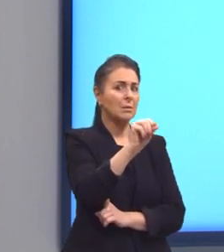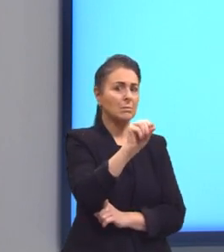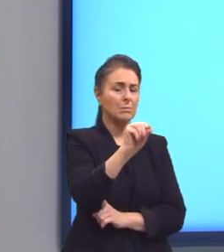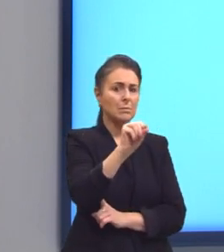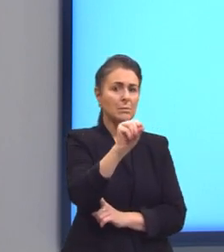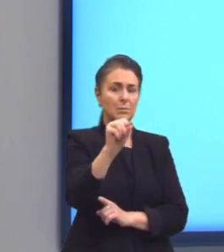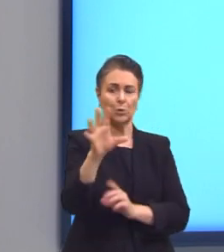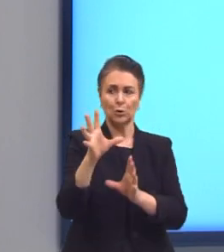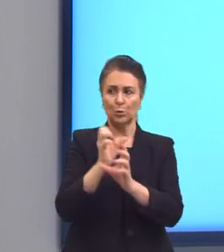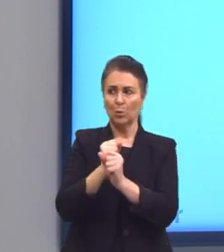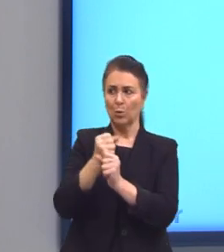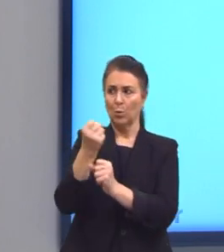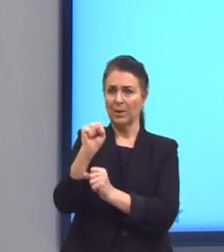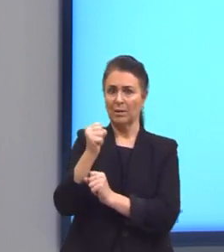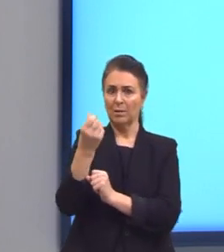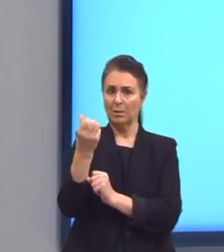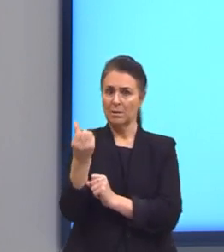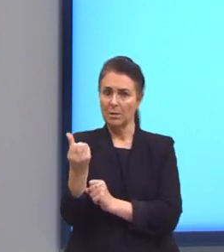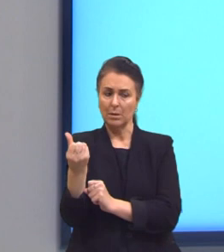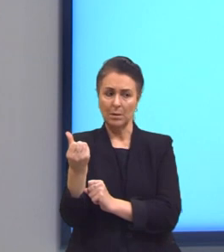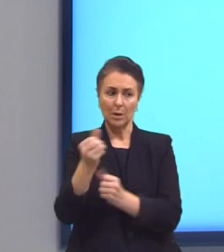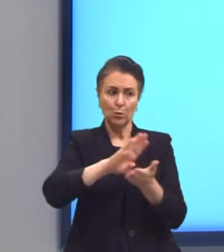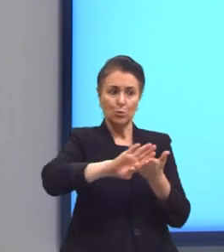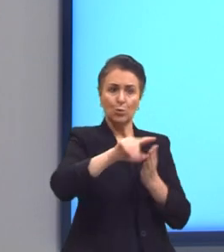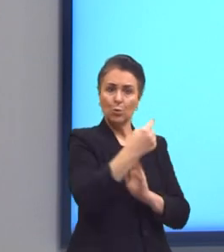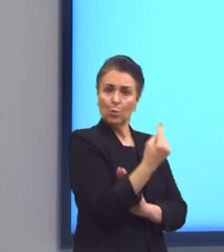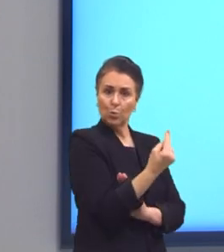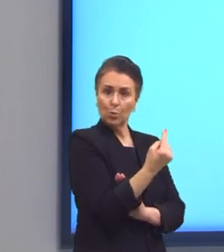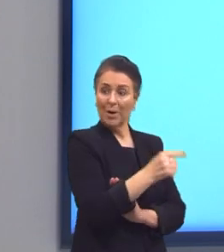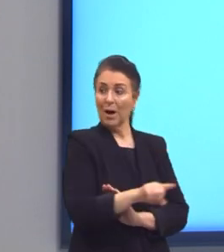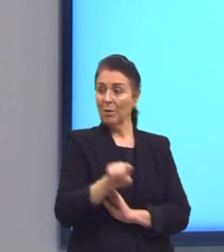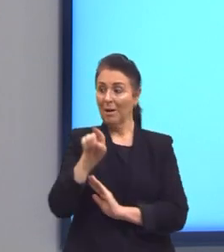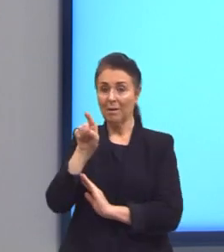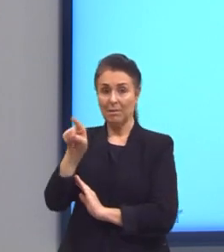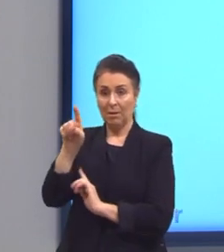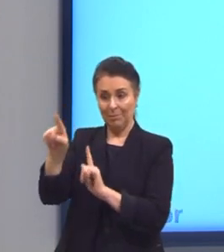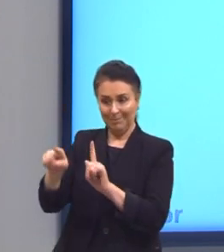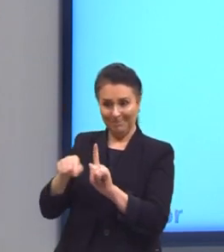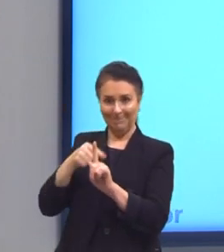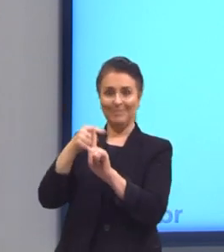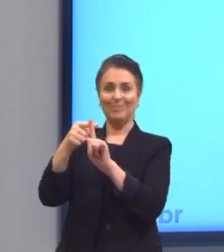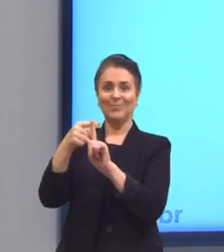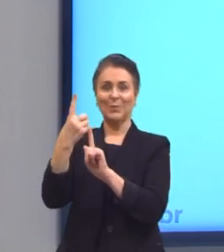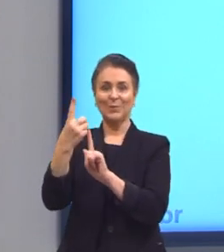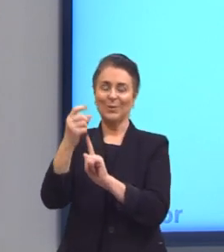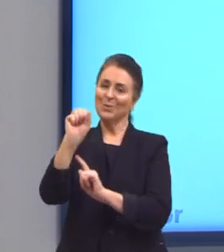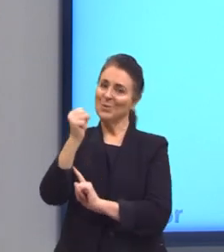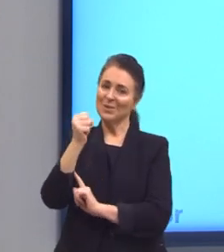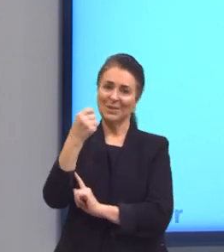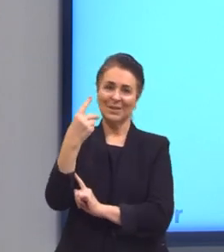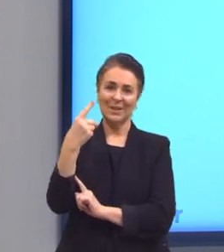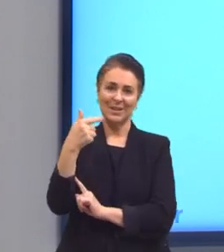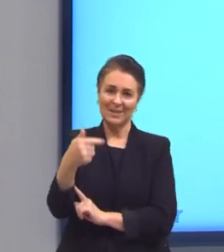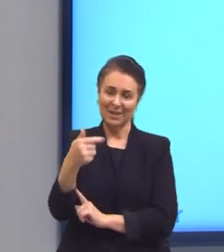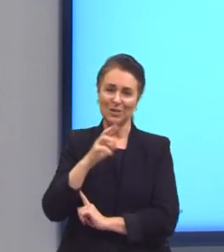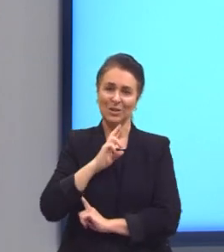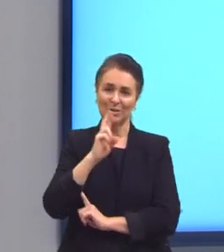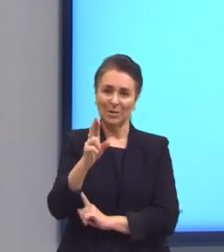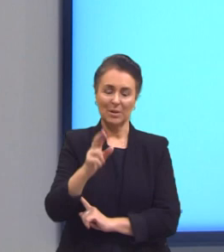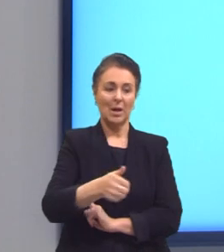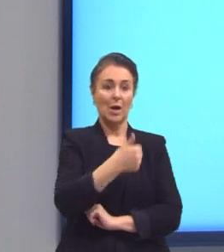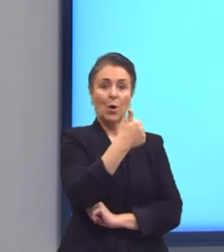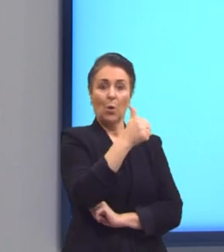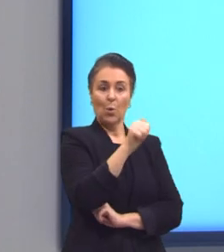86. Como aqui eu tirei 1, no final eu acrescento 1, vai dar 87. Então, 11 mais